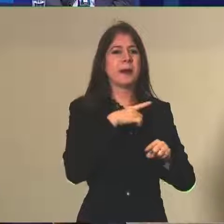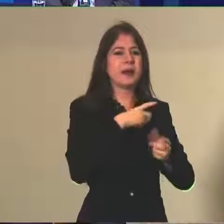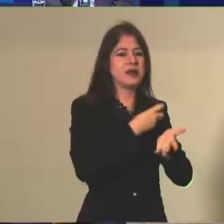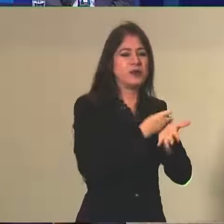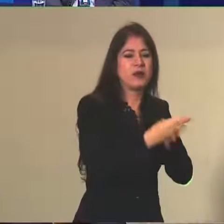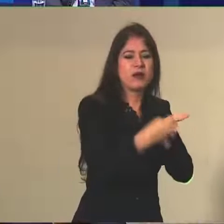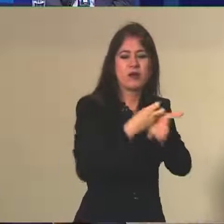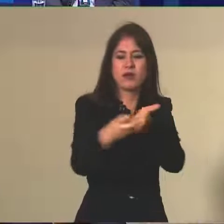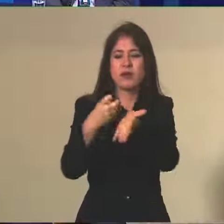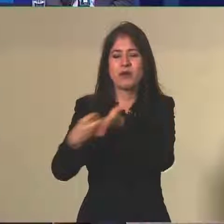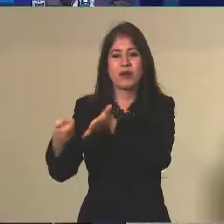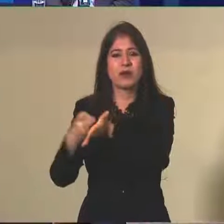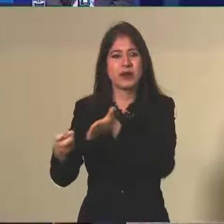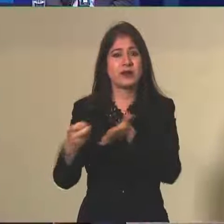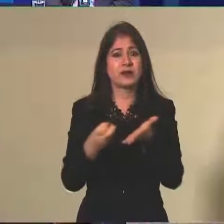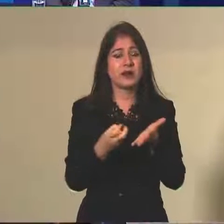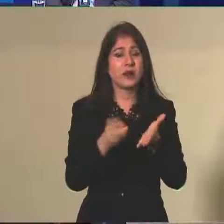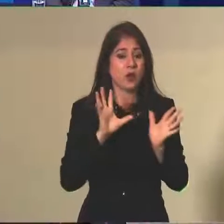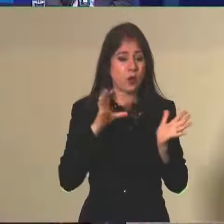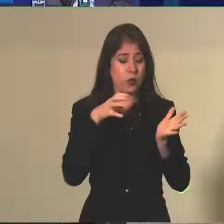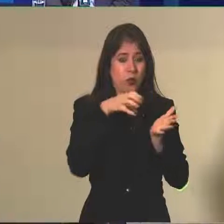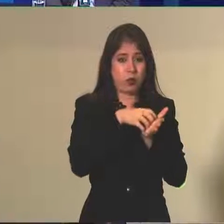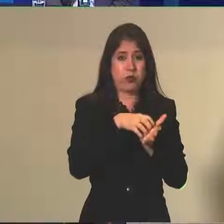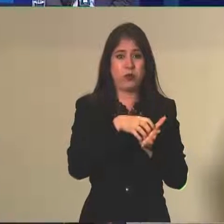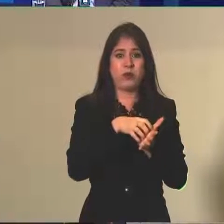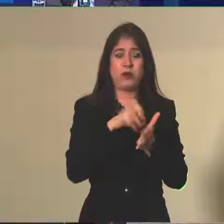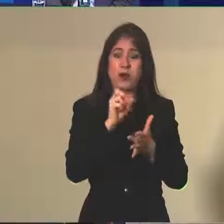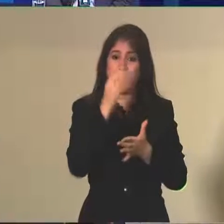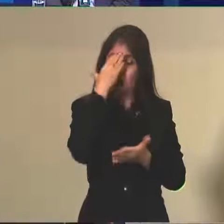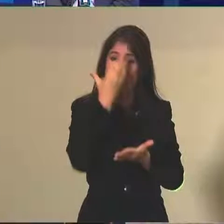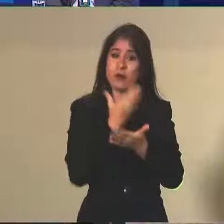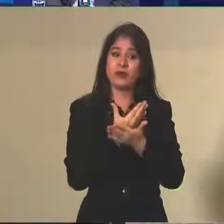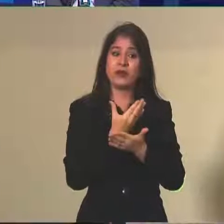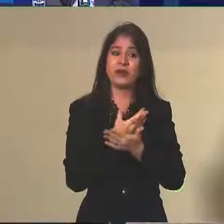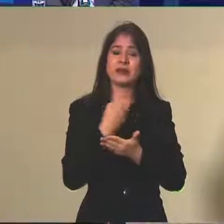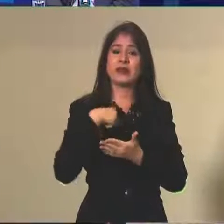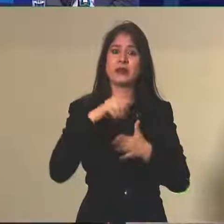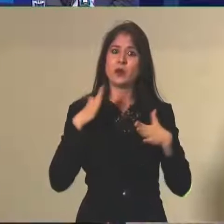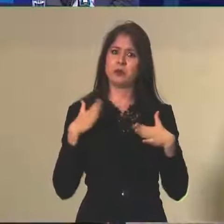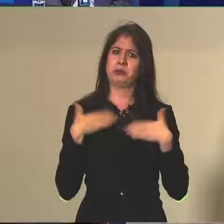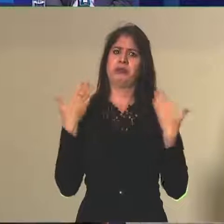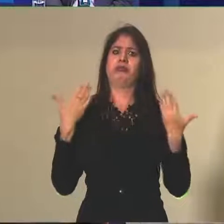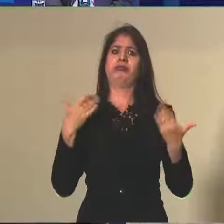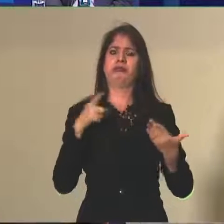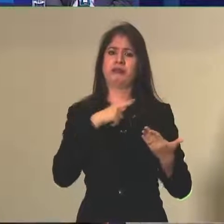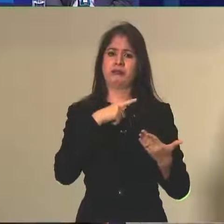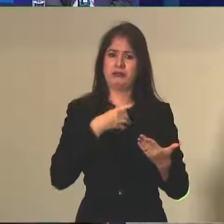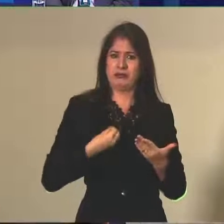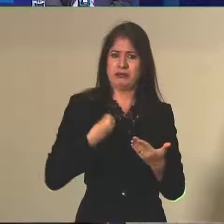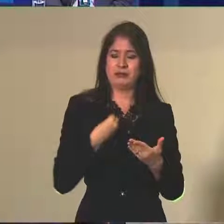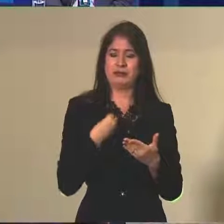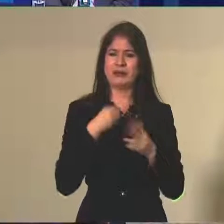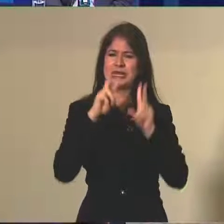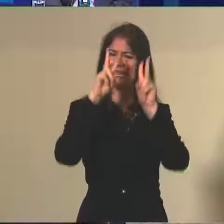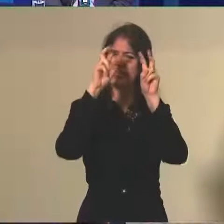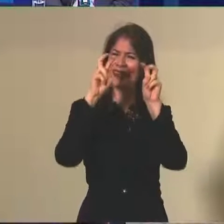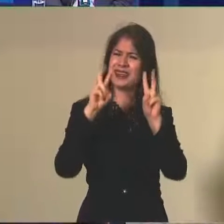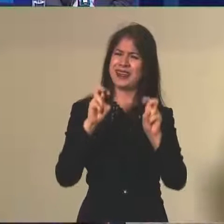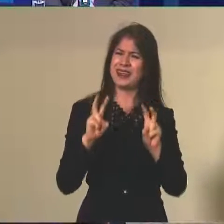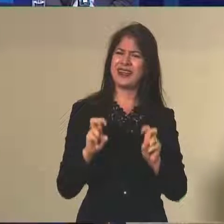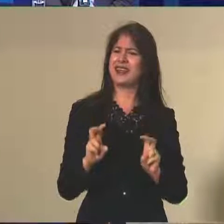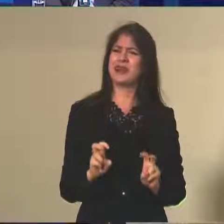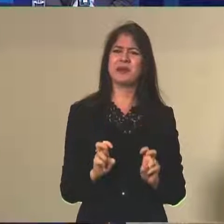coletivas de cargos de confiança e esse Enem trouxe uma grande surpresa com temas que não são, enfim,